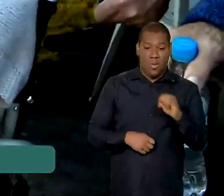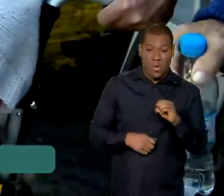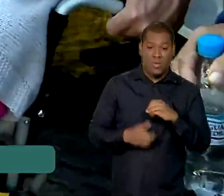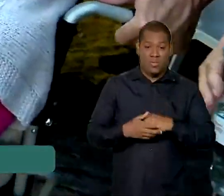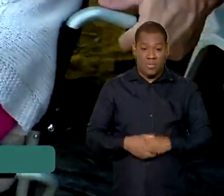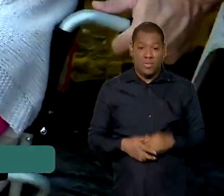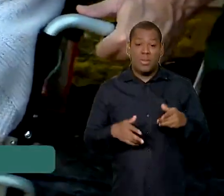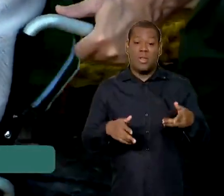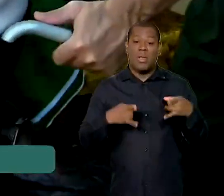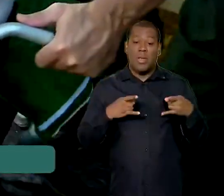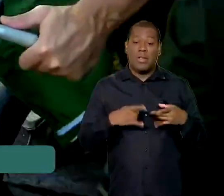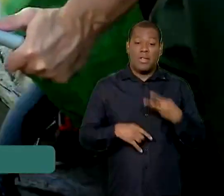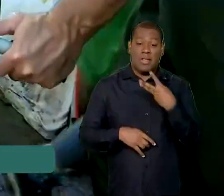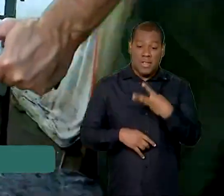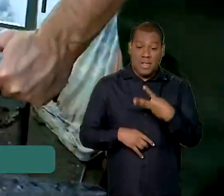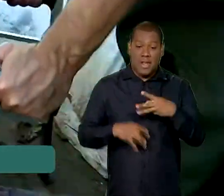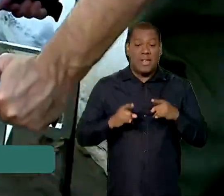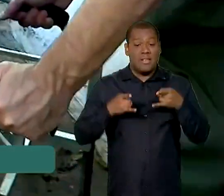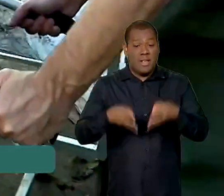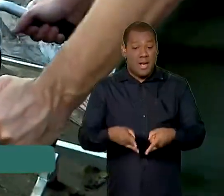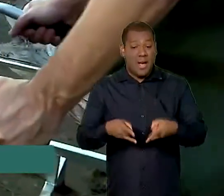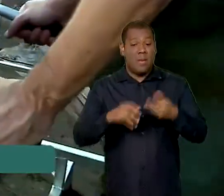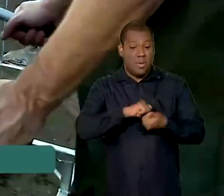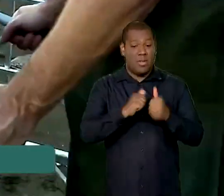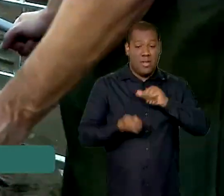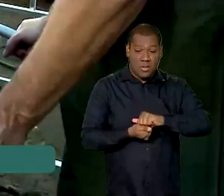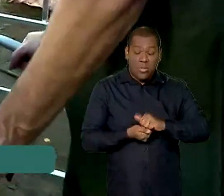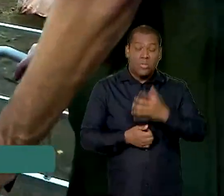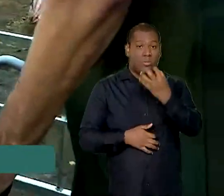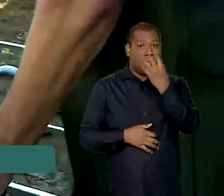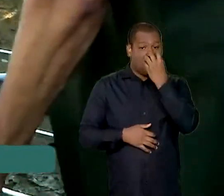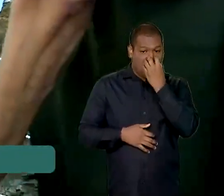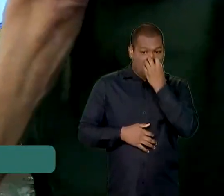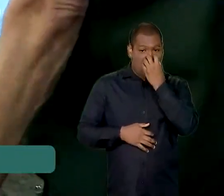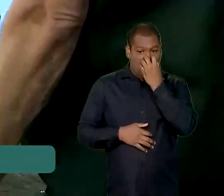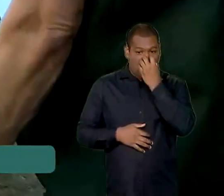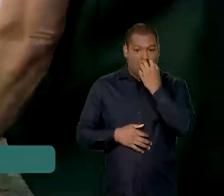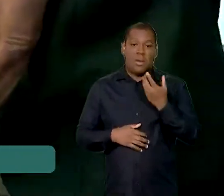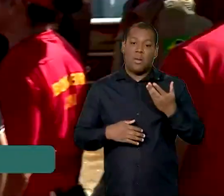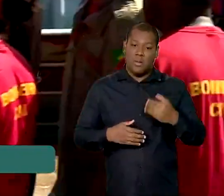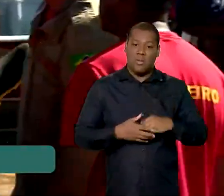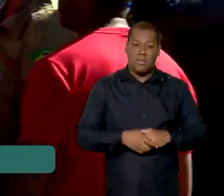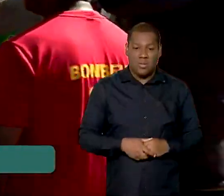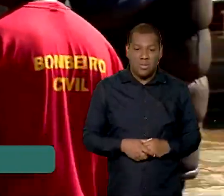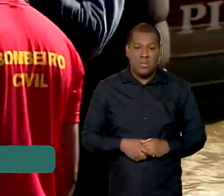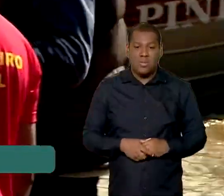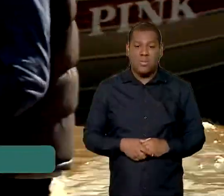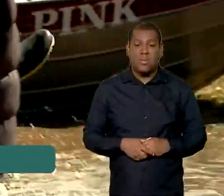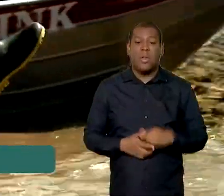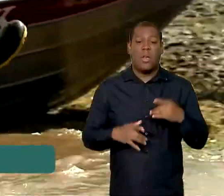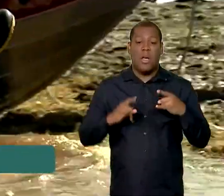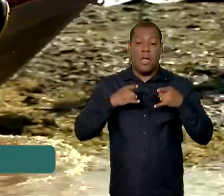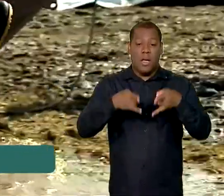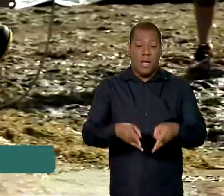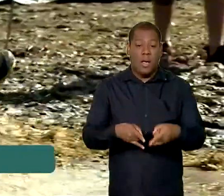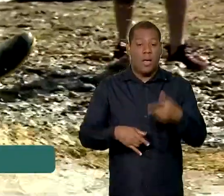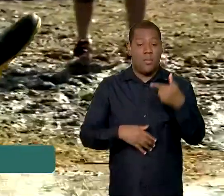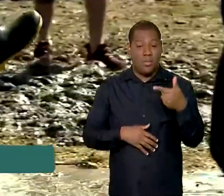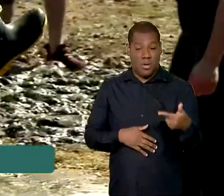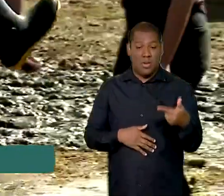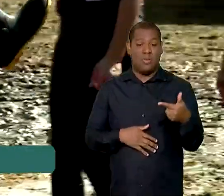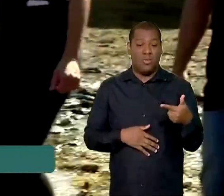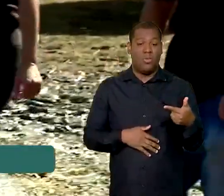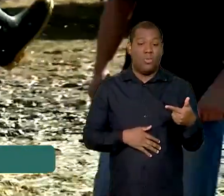respiradores, desfibriladores e monitores para casos mais graves e dois leitos para procedimentos